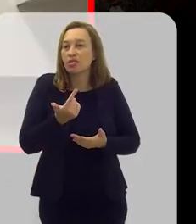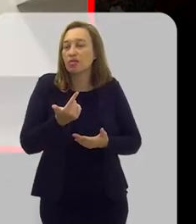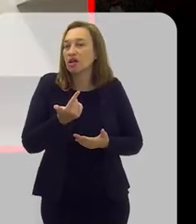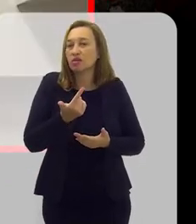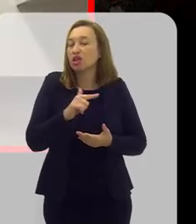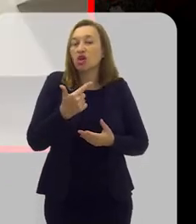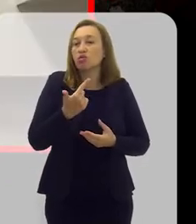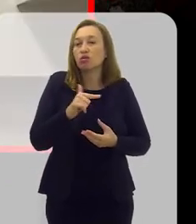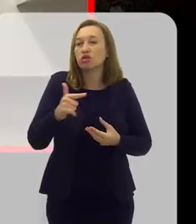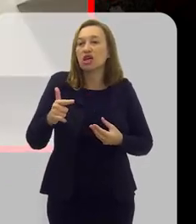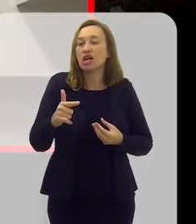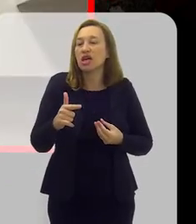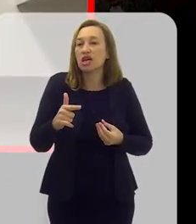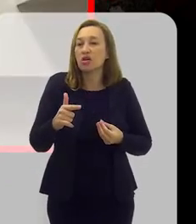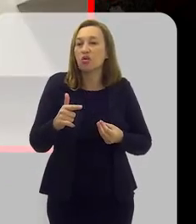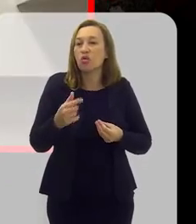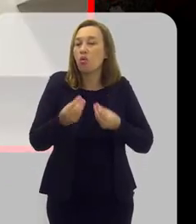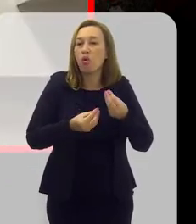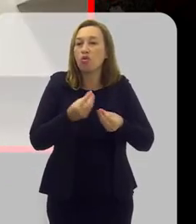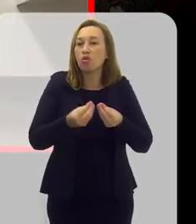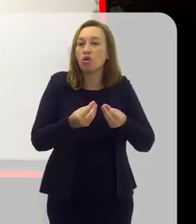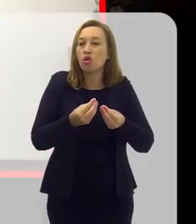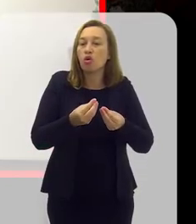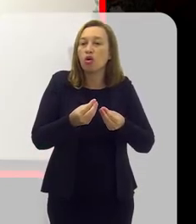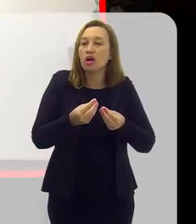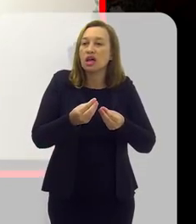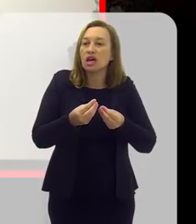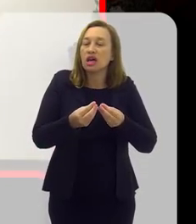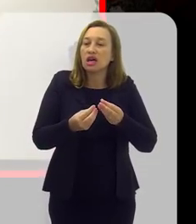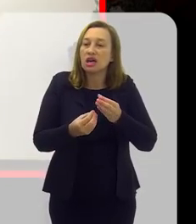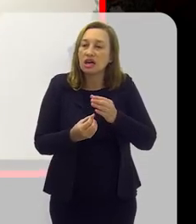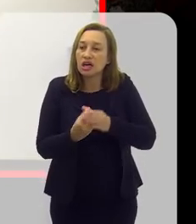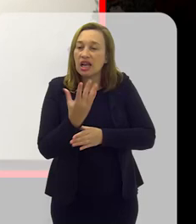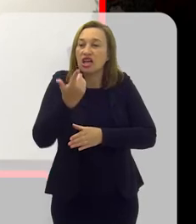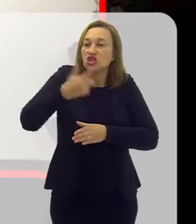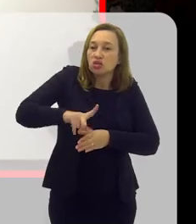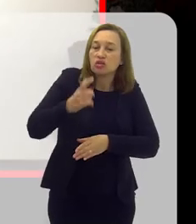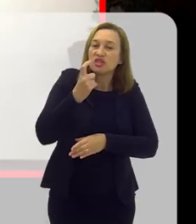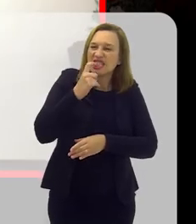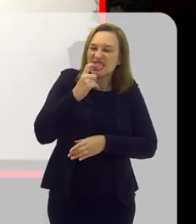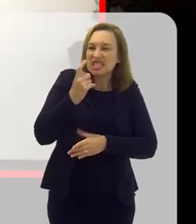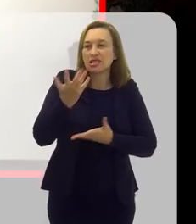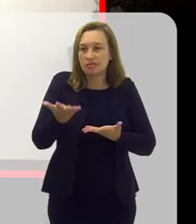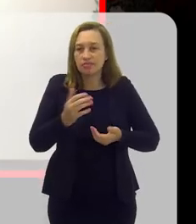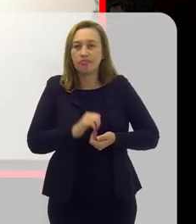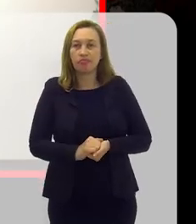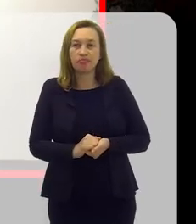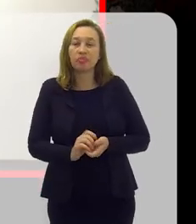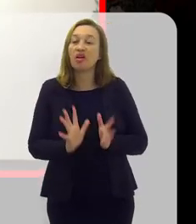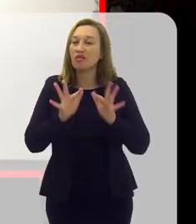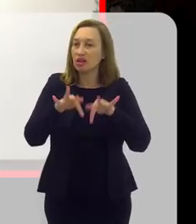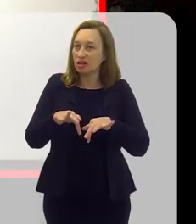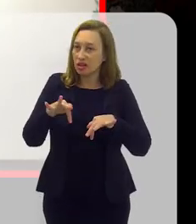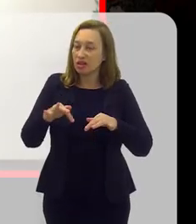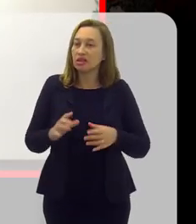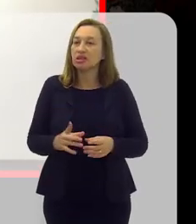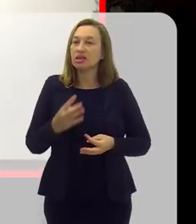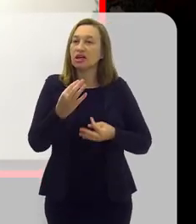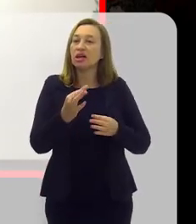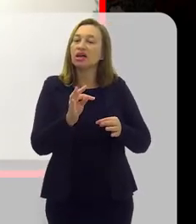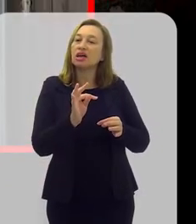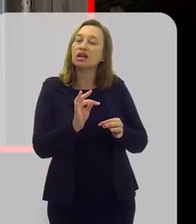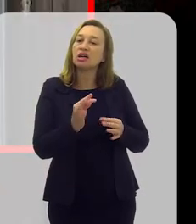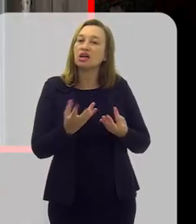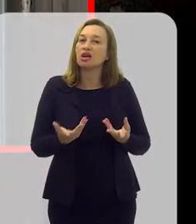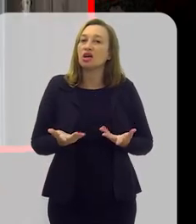gente não substitui o dente de novo, o dente não nasce de novo ali. A gente tem que colocar resinas e outros materiais. E pra gente fechar, as